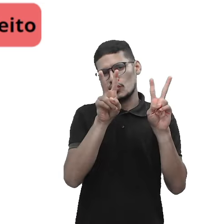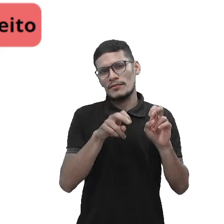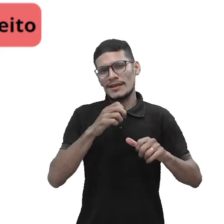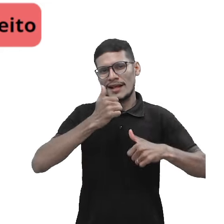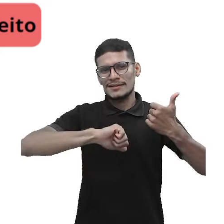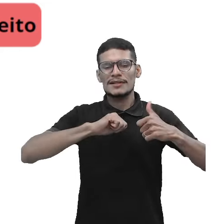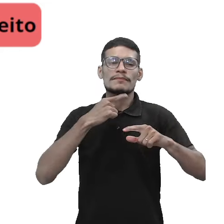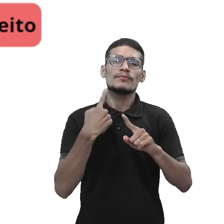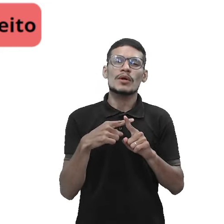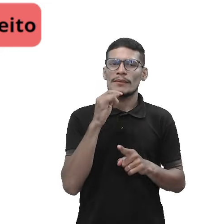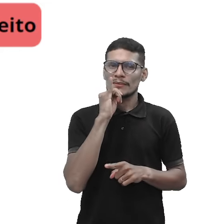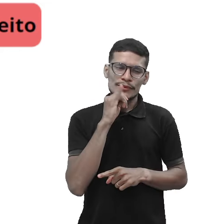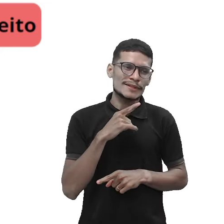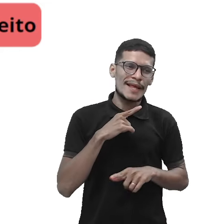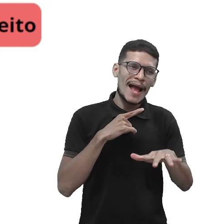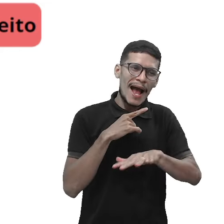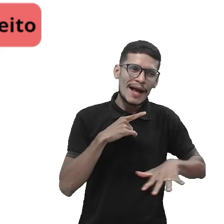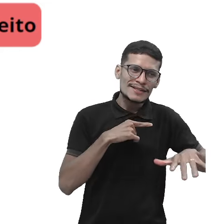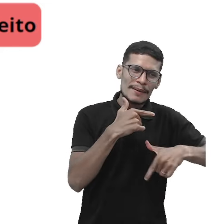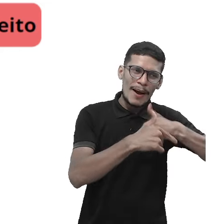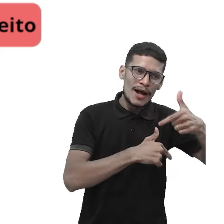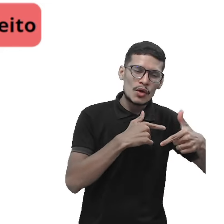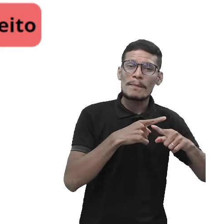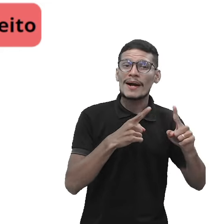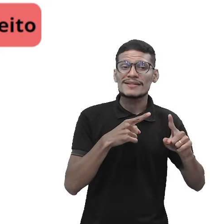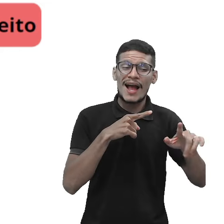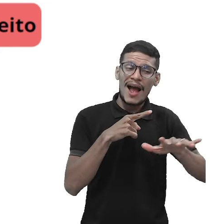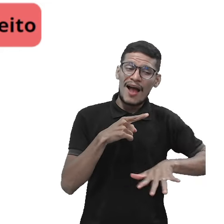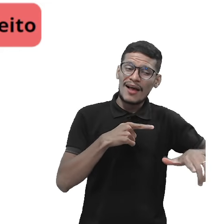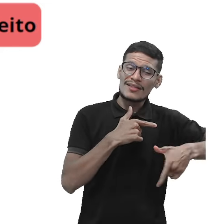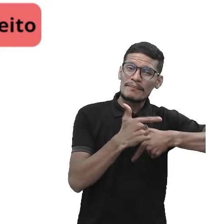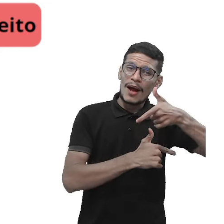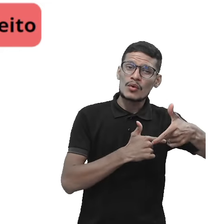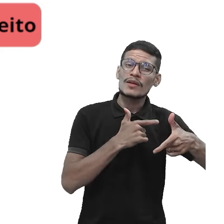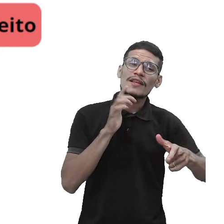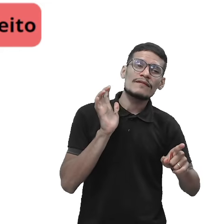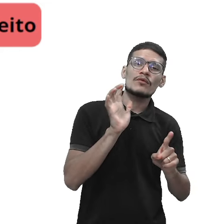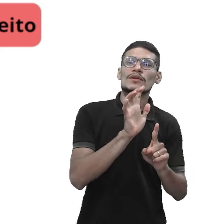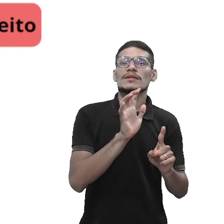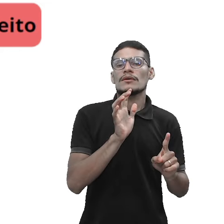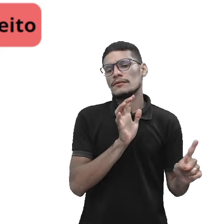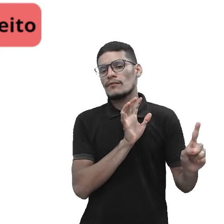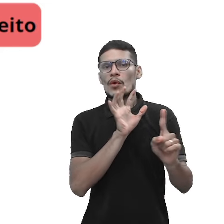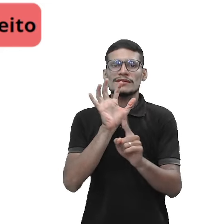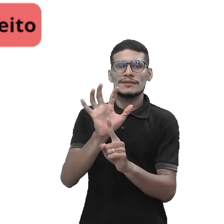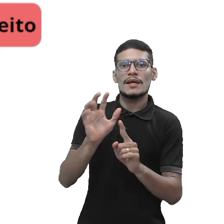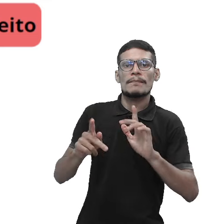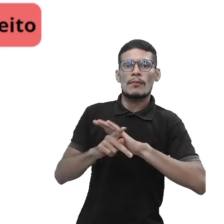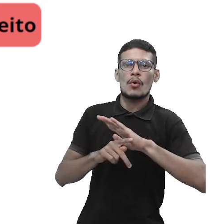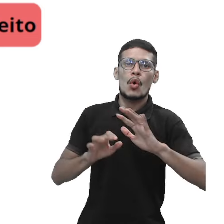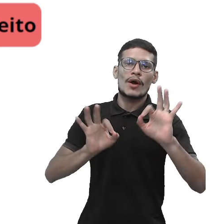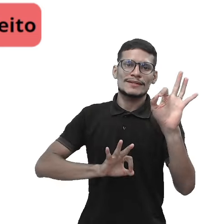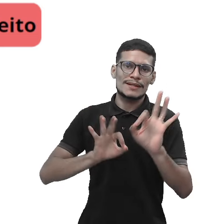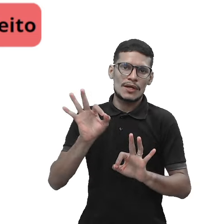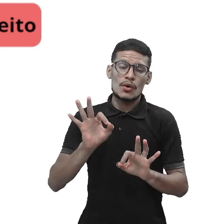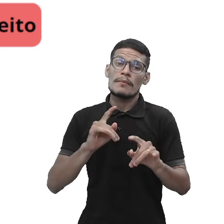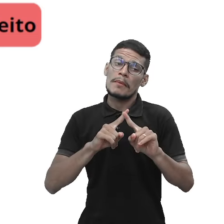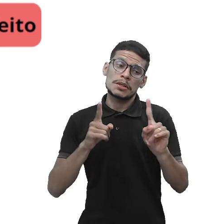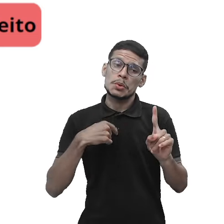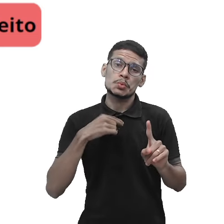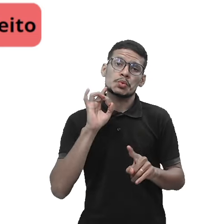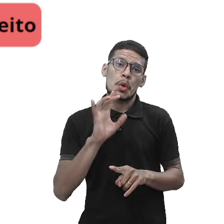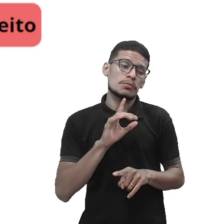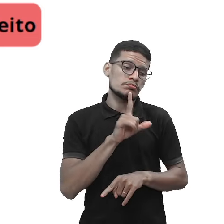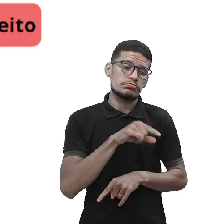dizer, uma causa de um ambiente de trabalho, mas essa causa de um ambiente de trabalho também influencia em organização. Então, mas eu considerei só numa única